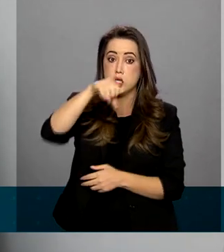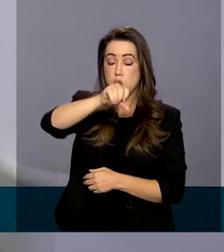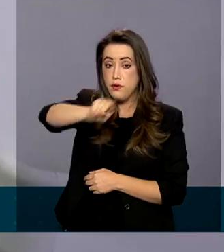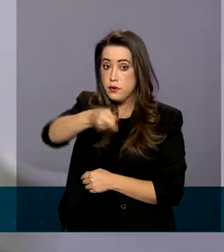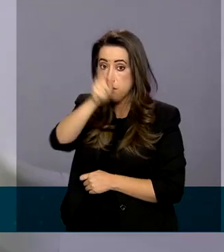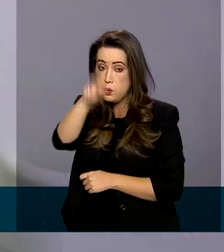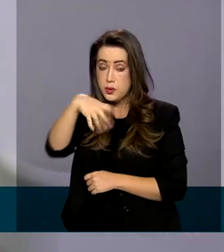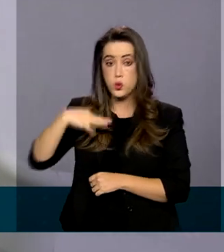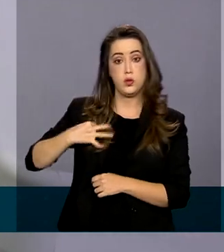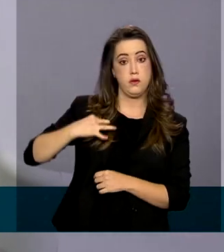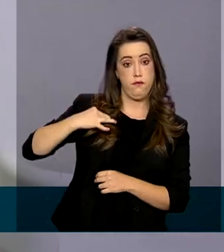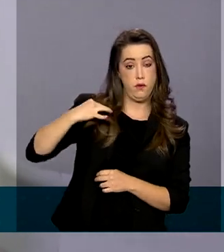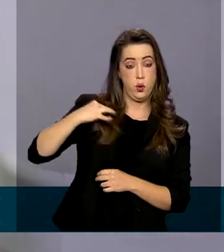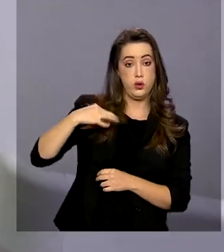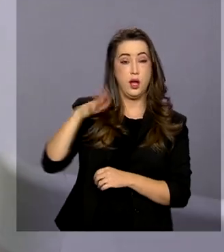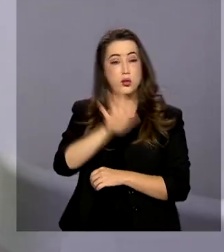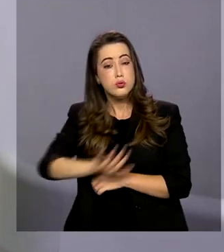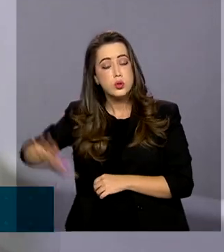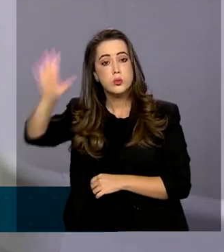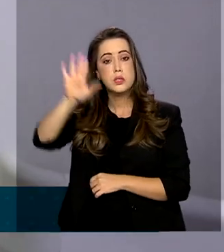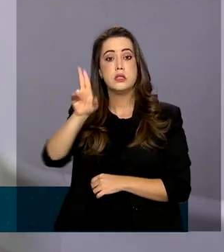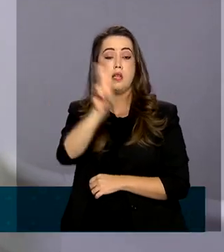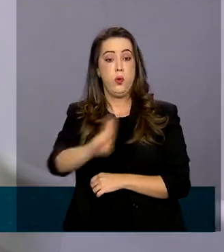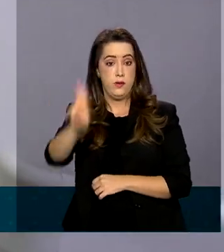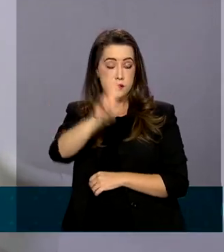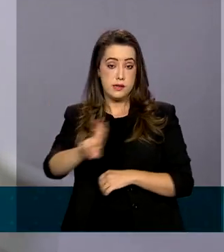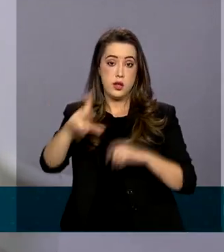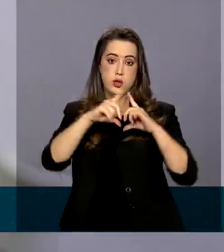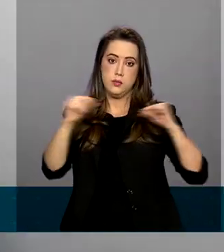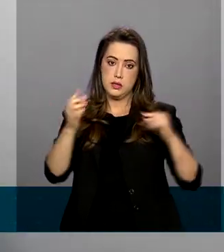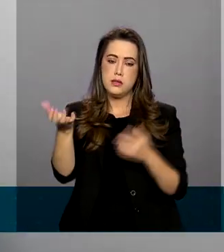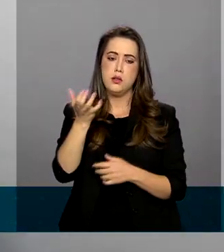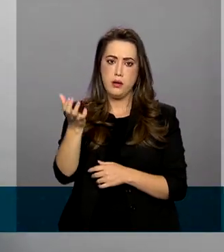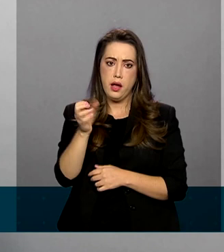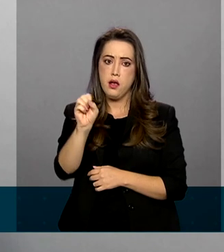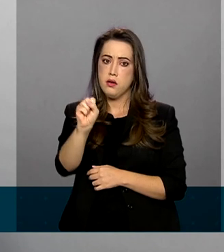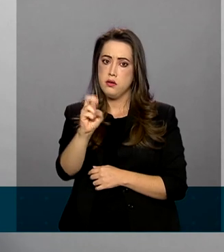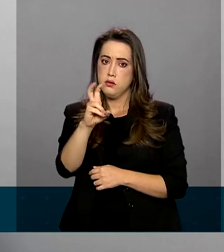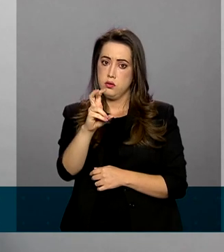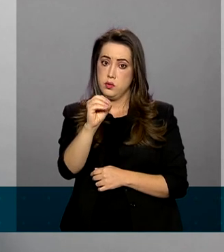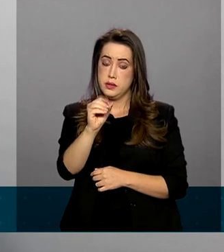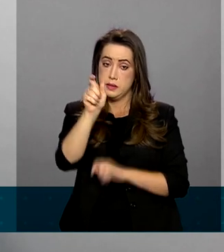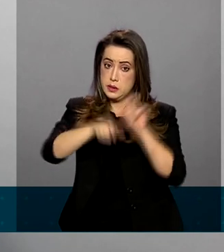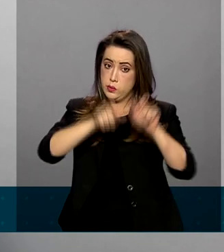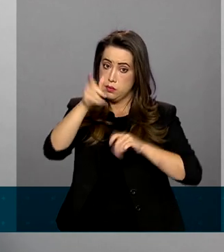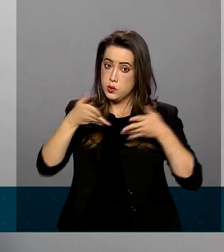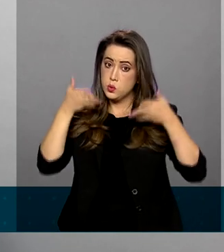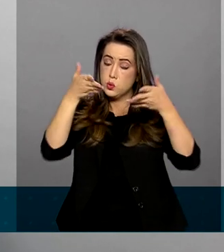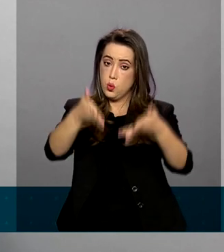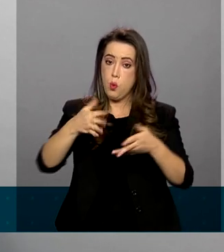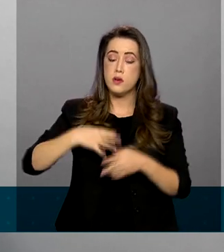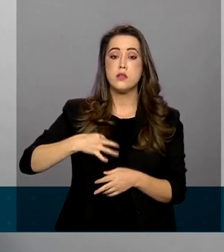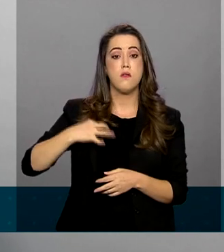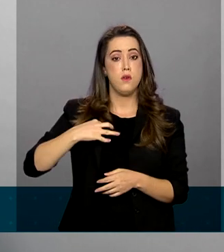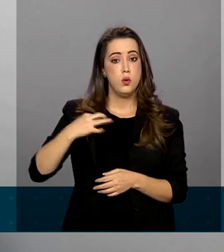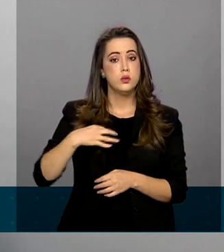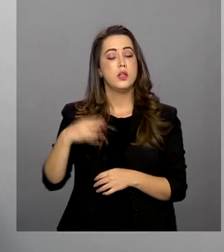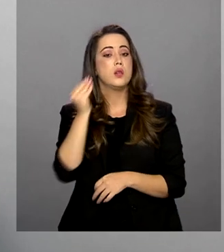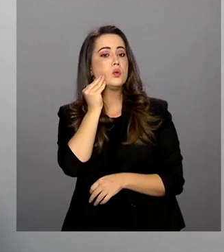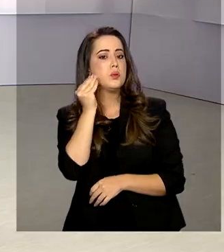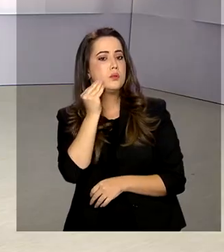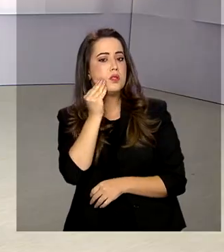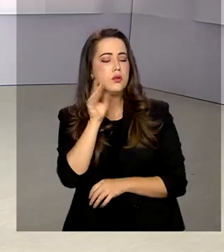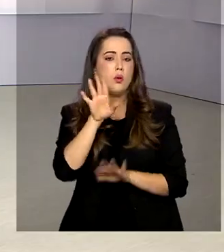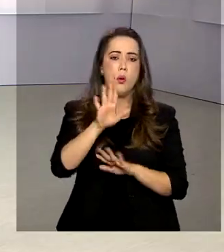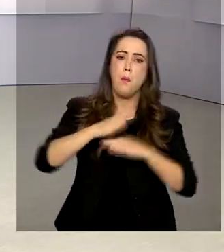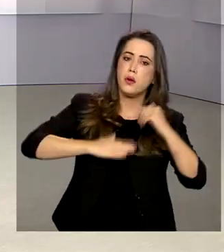todo o país. A Universidade de Brasília espera incluir 850 participantes voluntários nos testes,